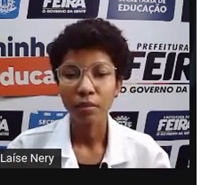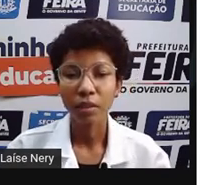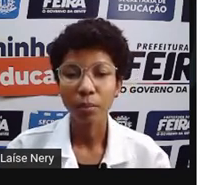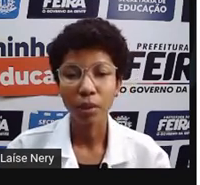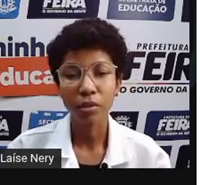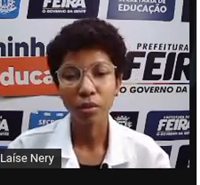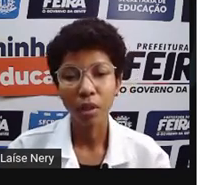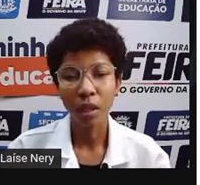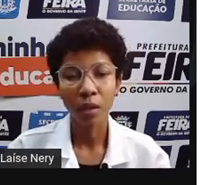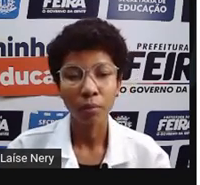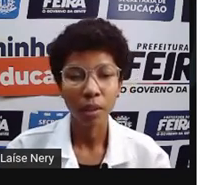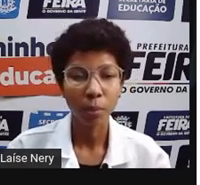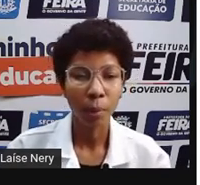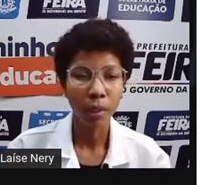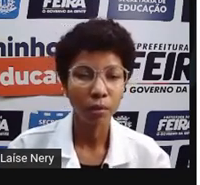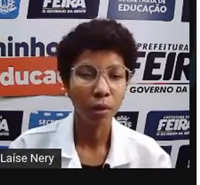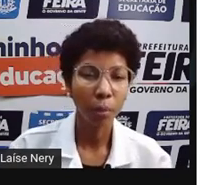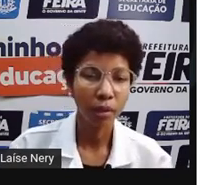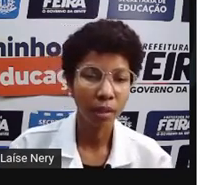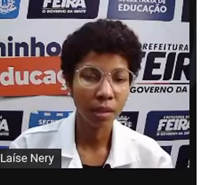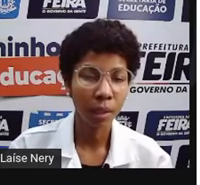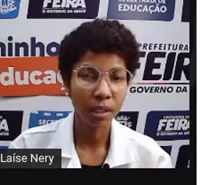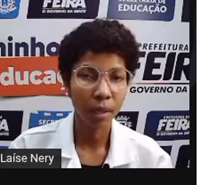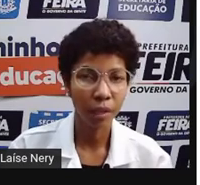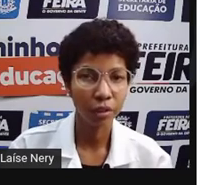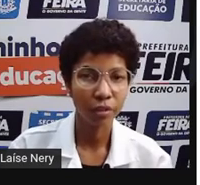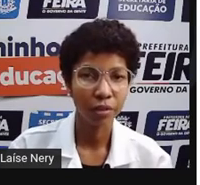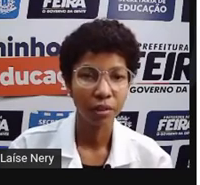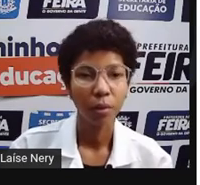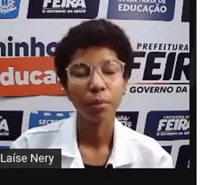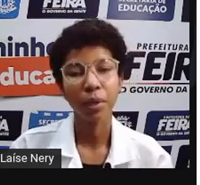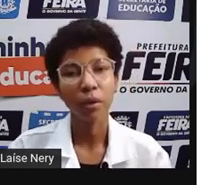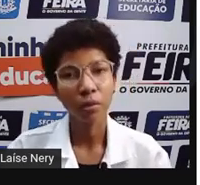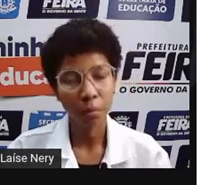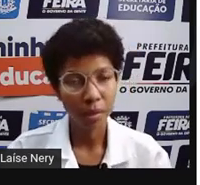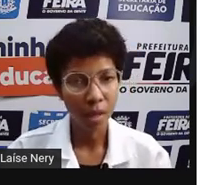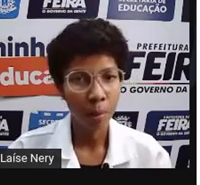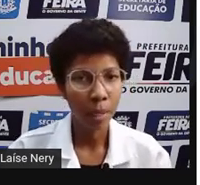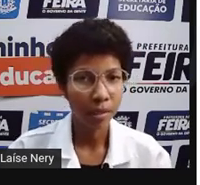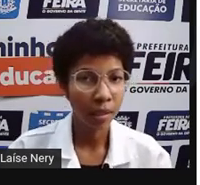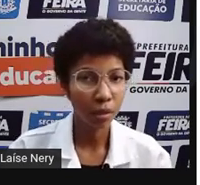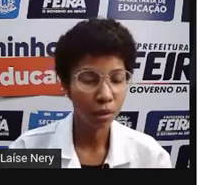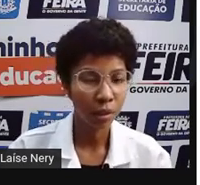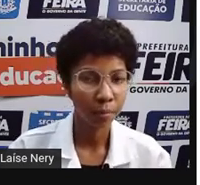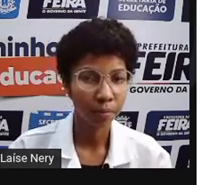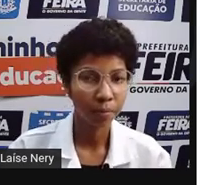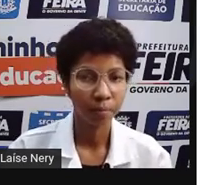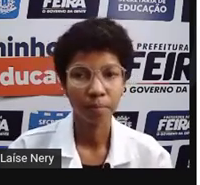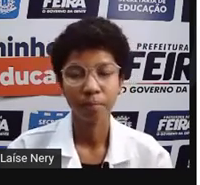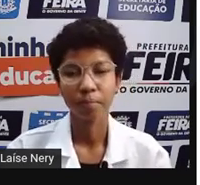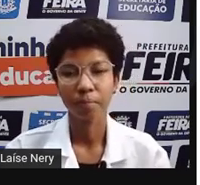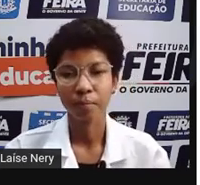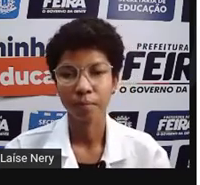você pode escolher um equipamento com a potência mais baixa para economizar mais energia.